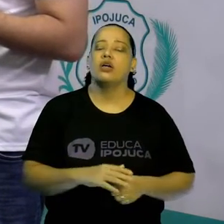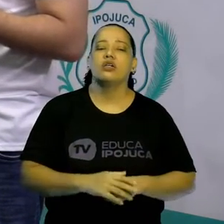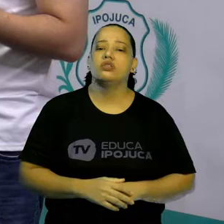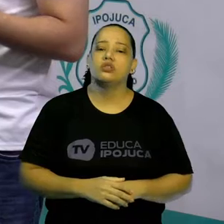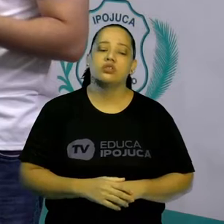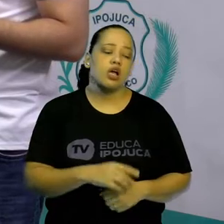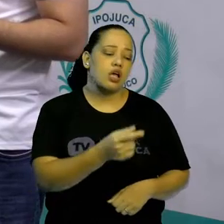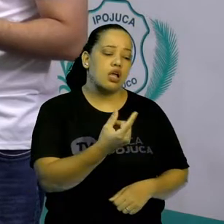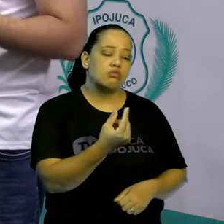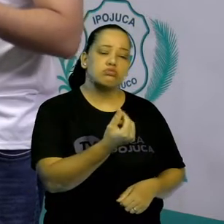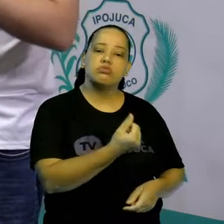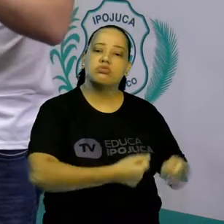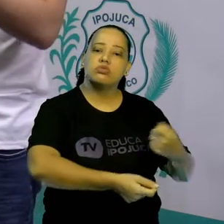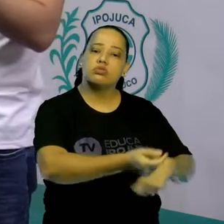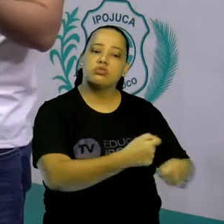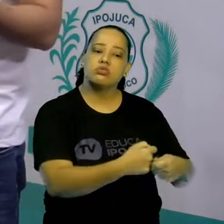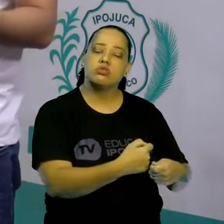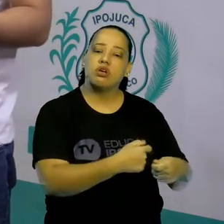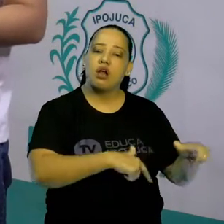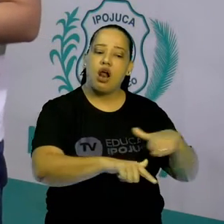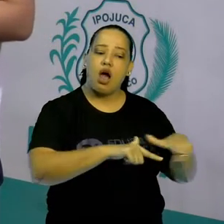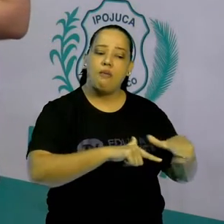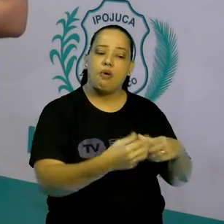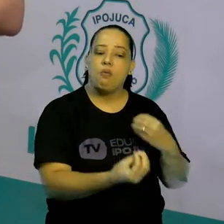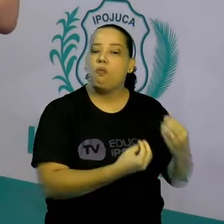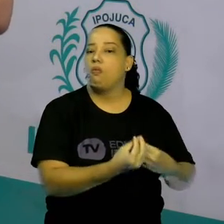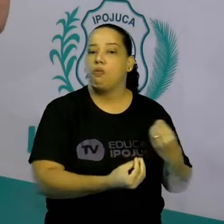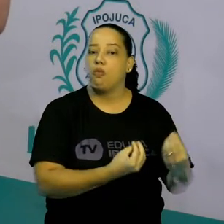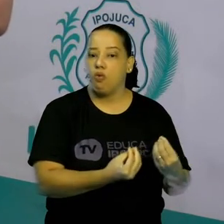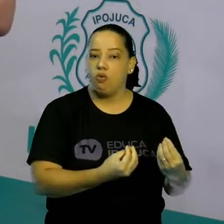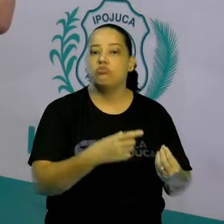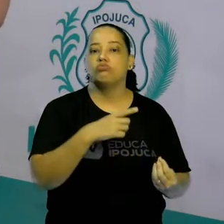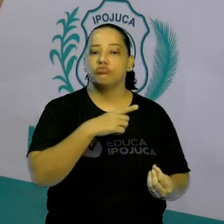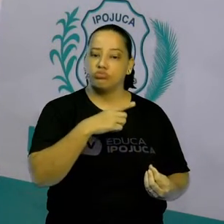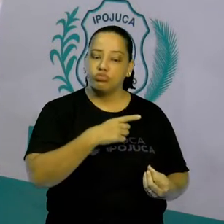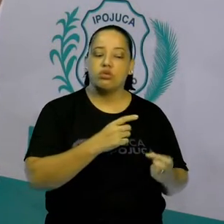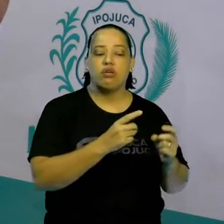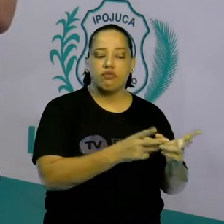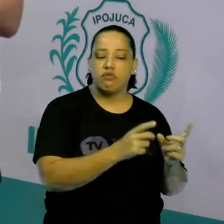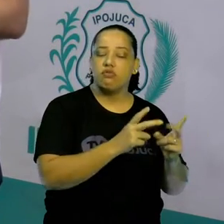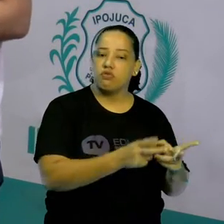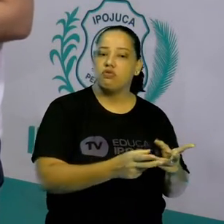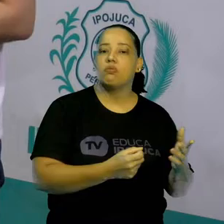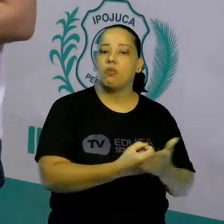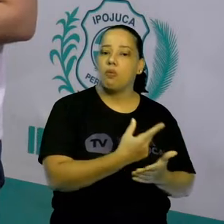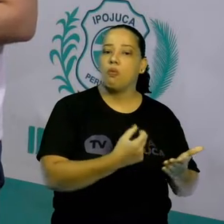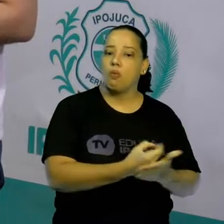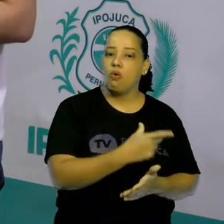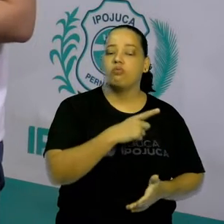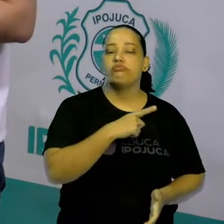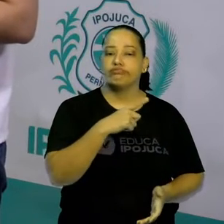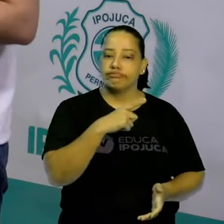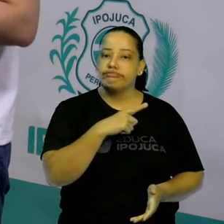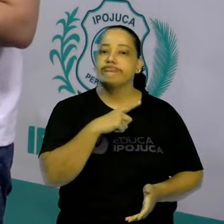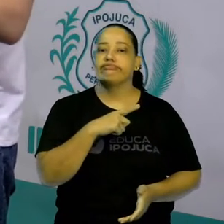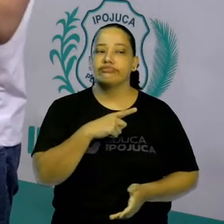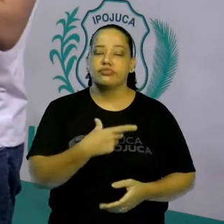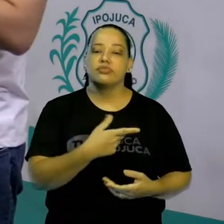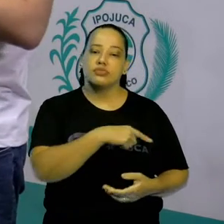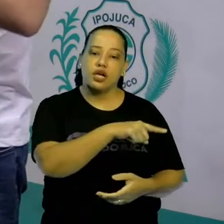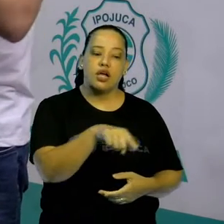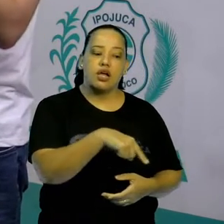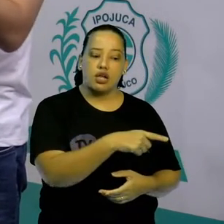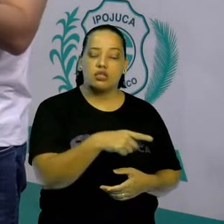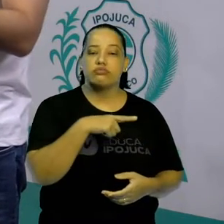da economia, né? O reino do Congo, ele também tinha um comércio muito intenso ali naquela região e